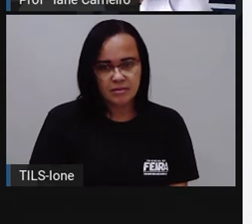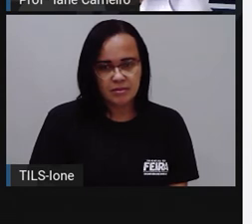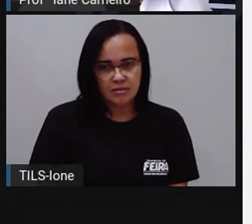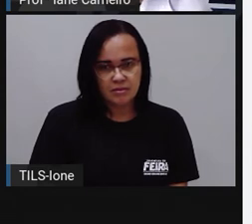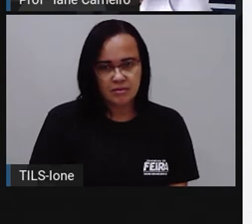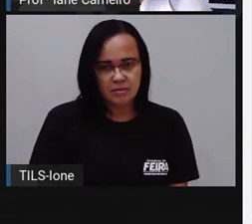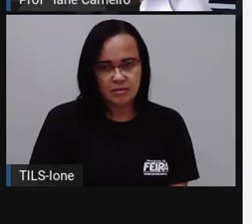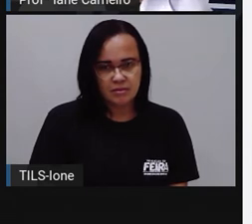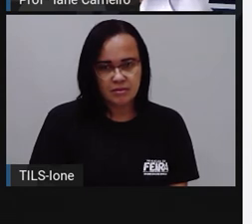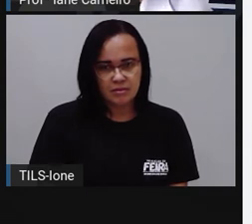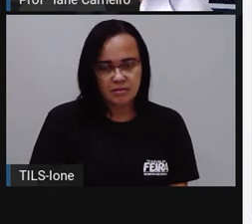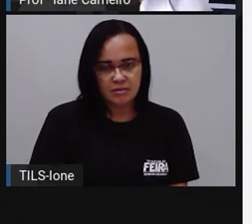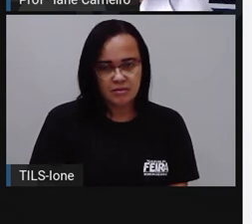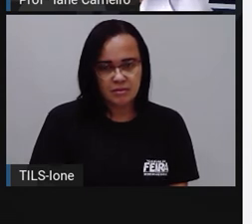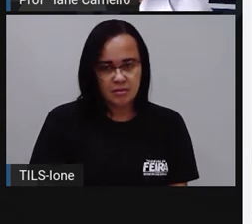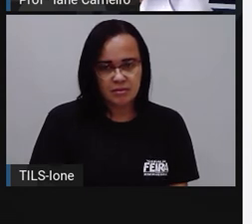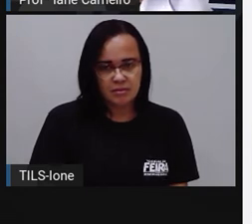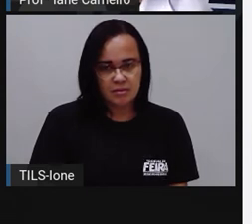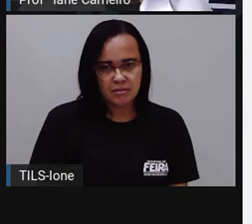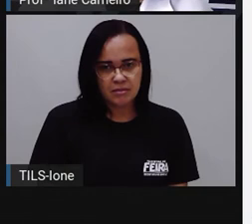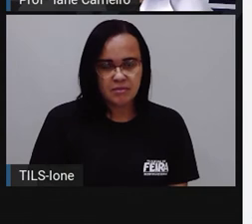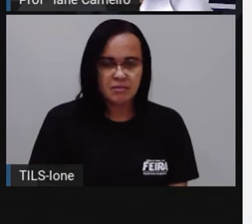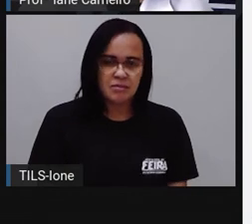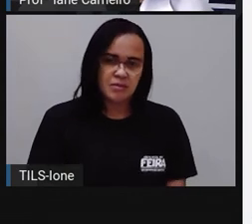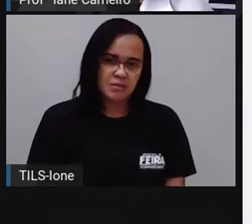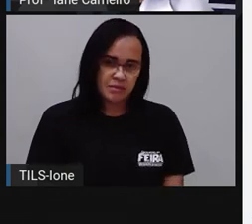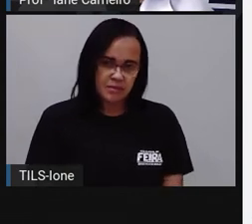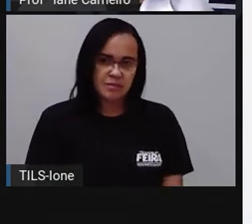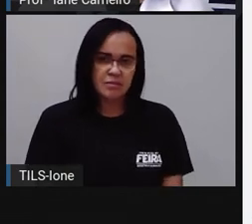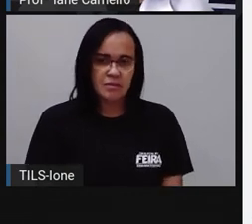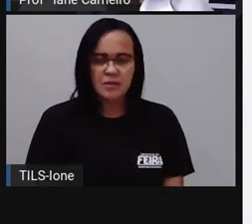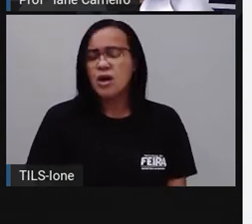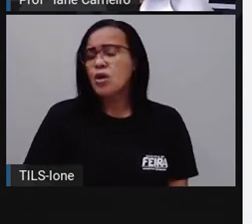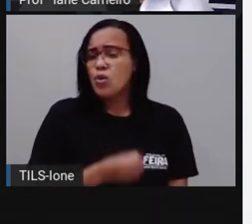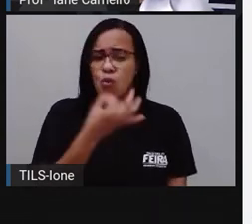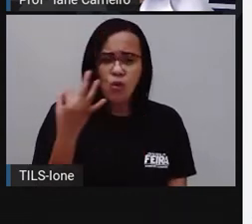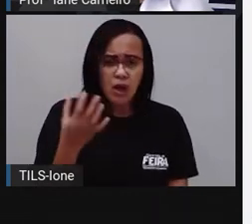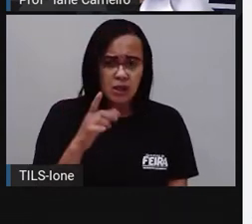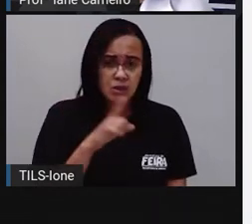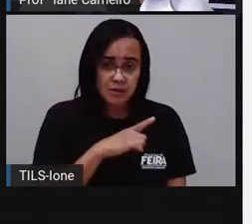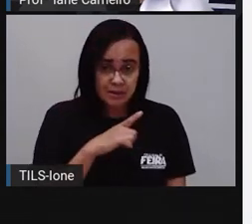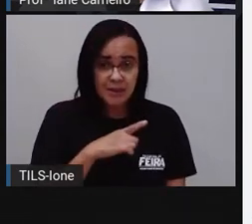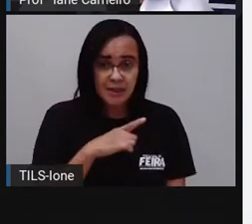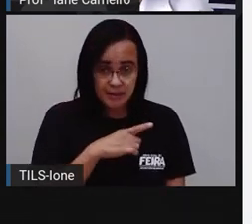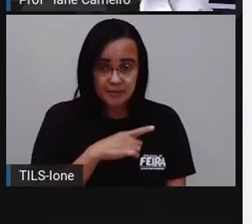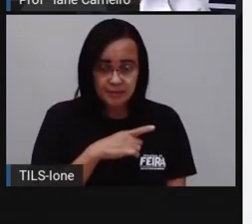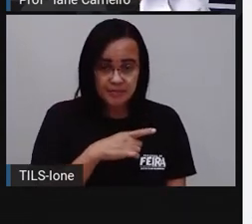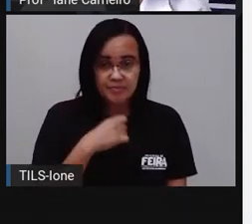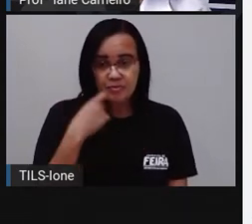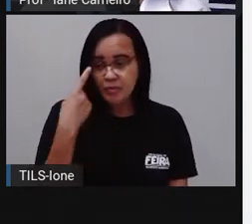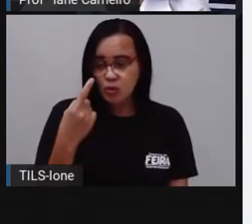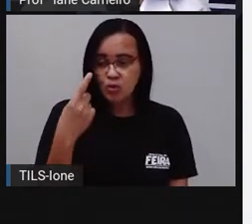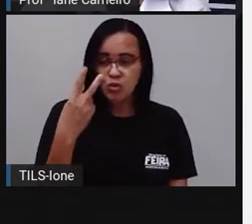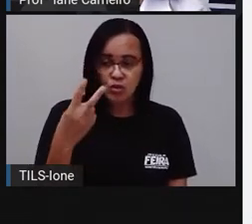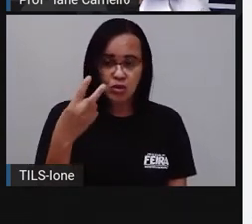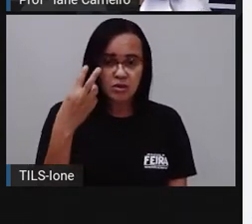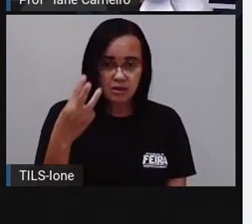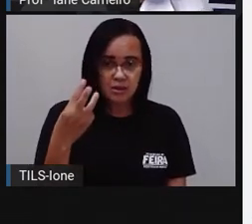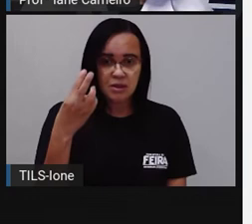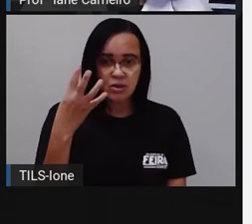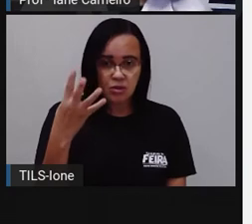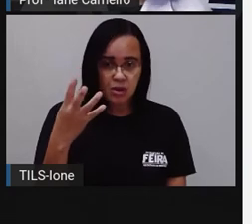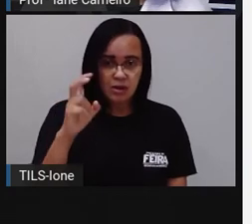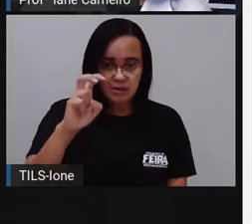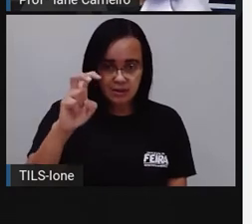Vamos lá, ó. Pronto, vamos ver quantos tem agora. Um, dois, três, quatro, cinco. Vou botar mais uns